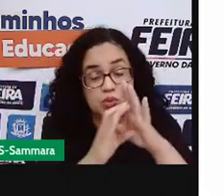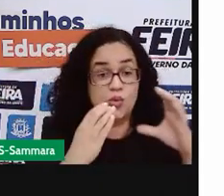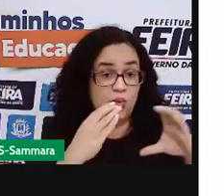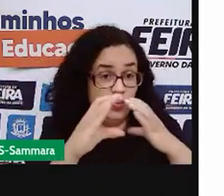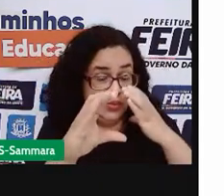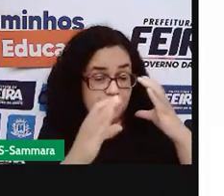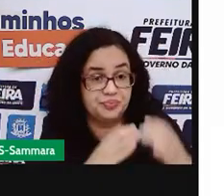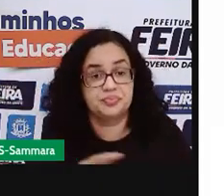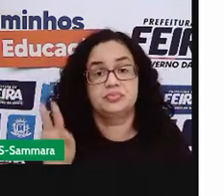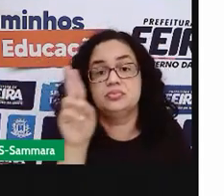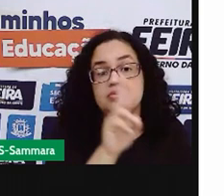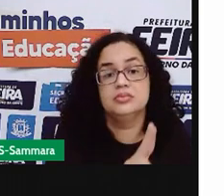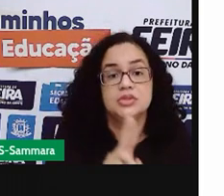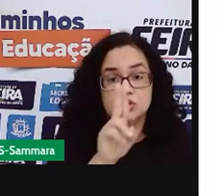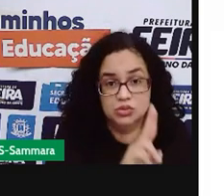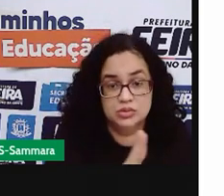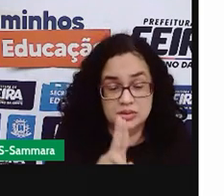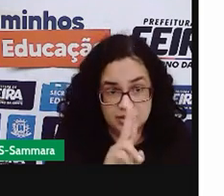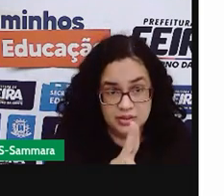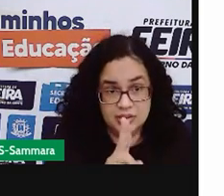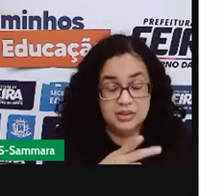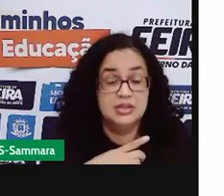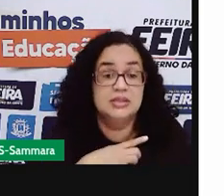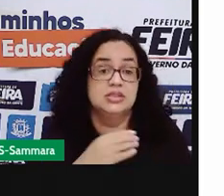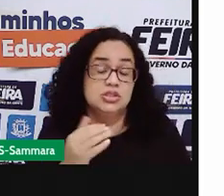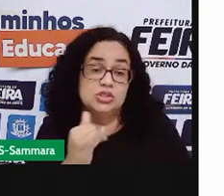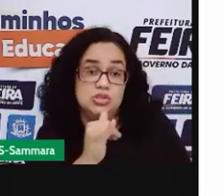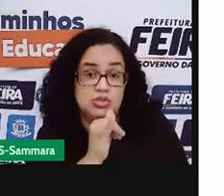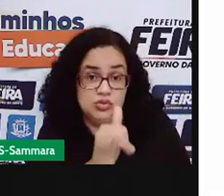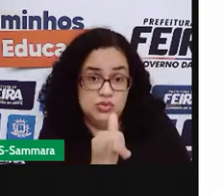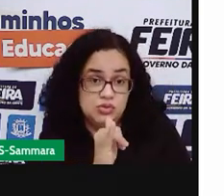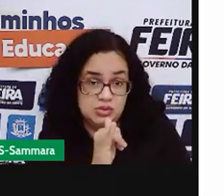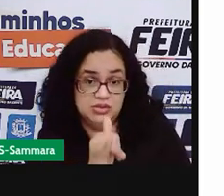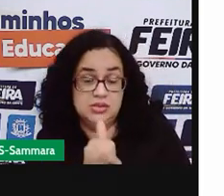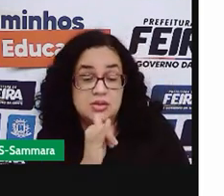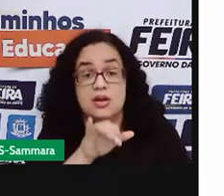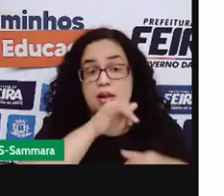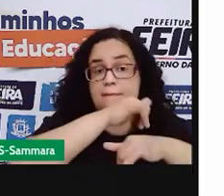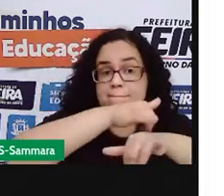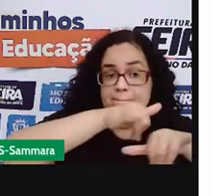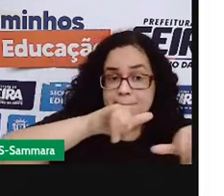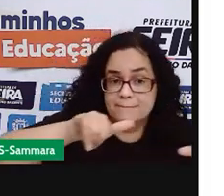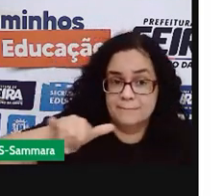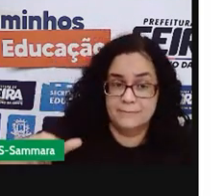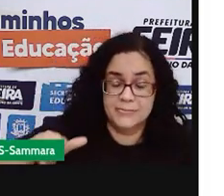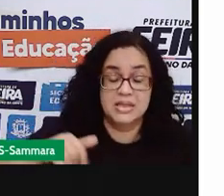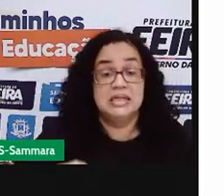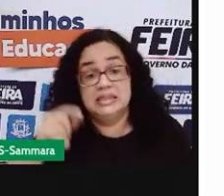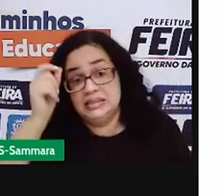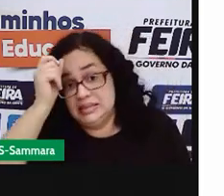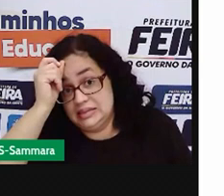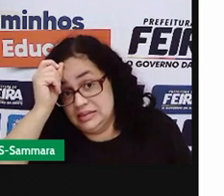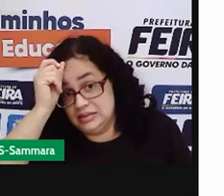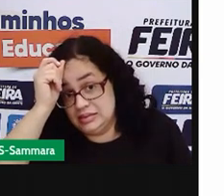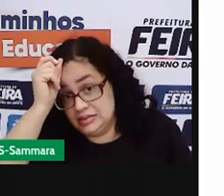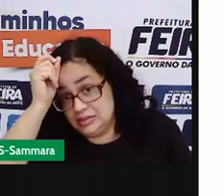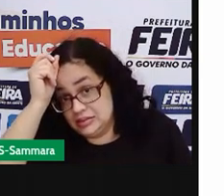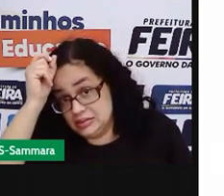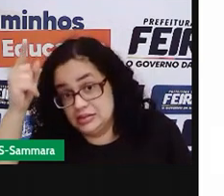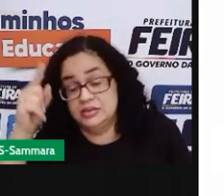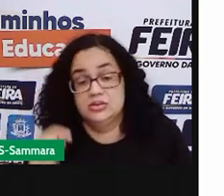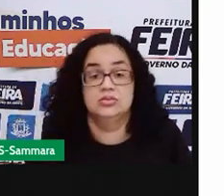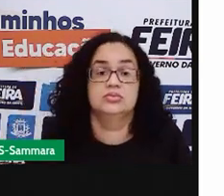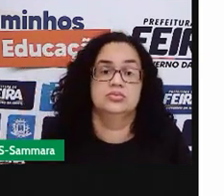utilizamos e com isso nós estamos divulgando aquele produto, aquela ideia, aquele